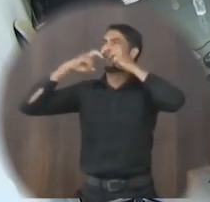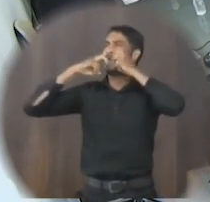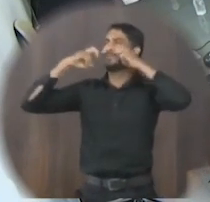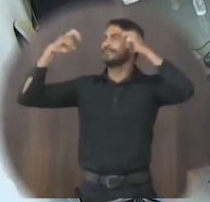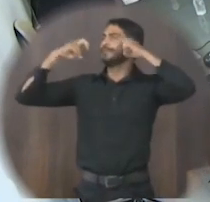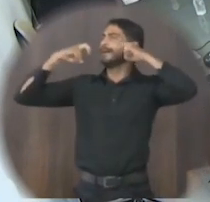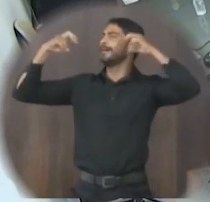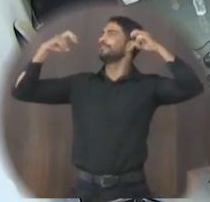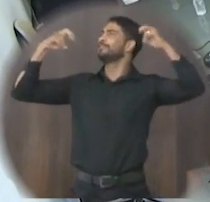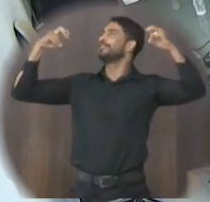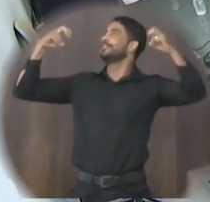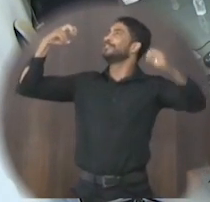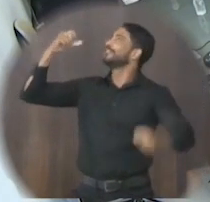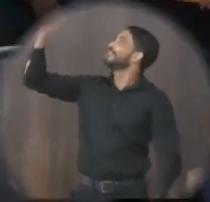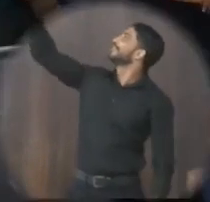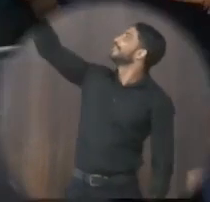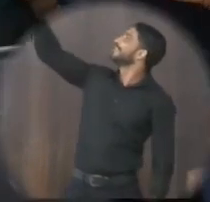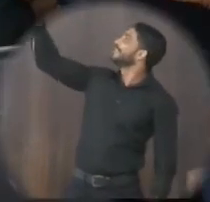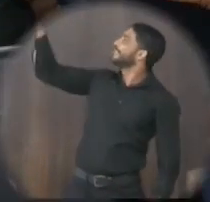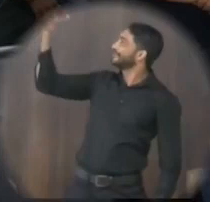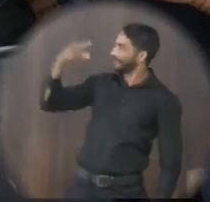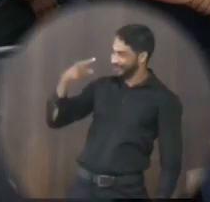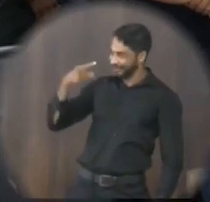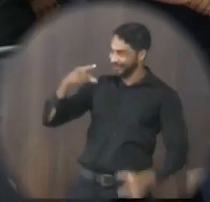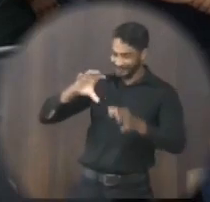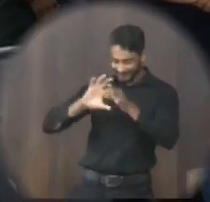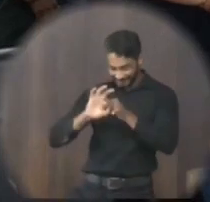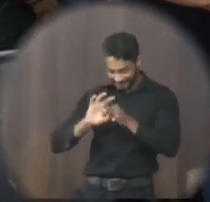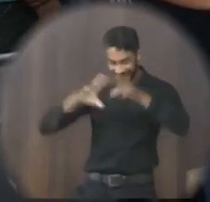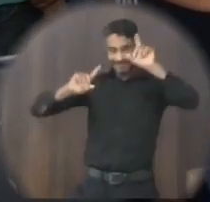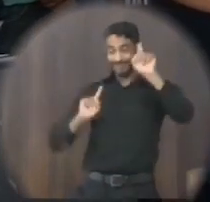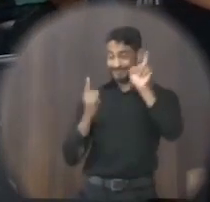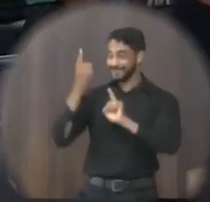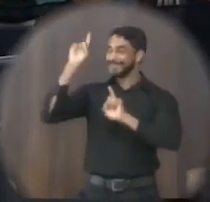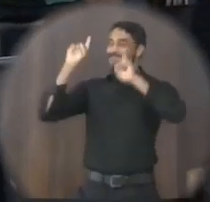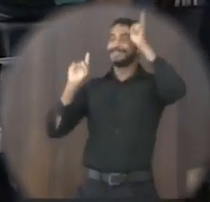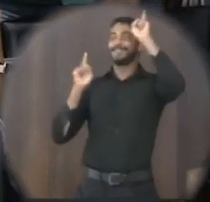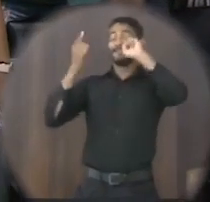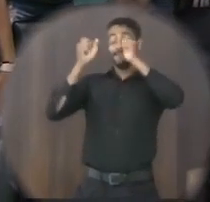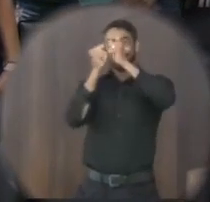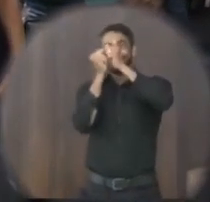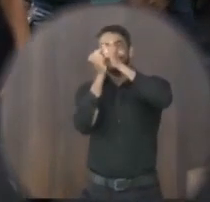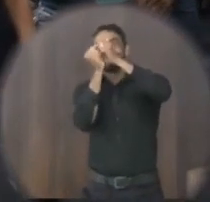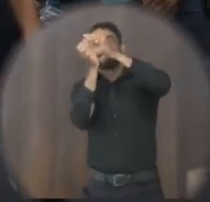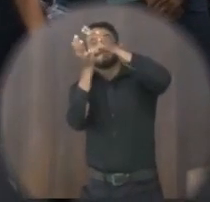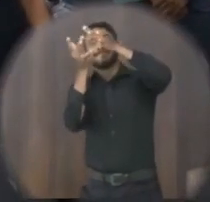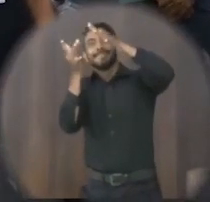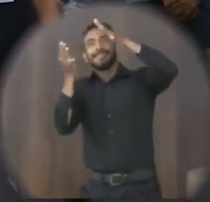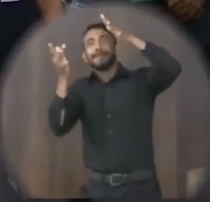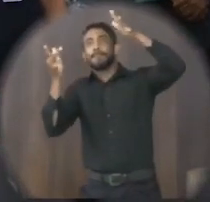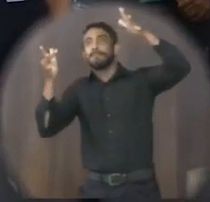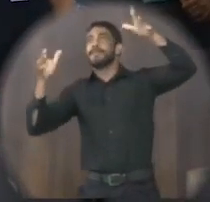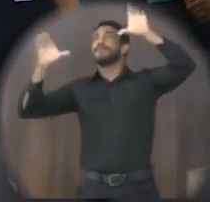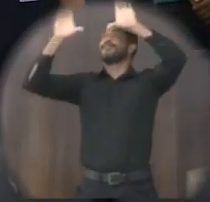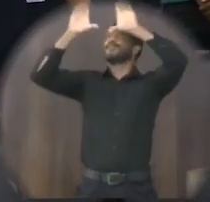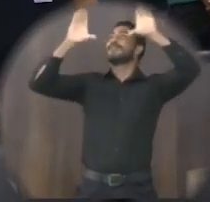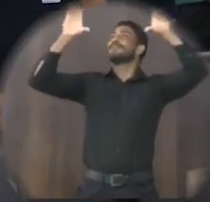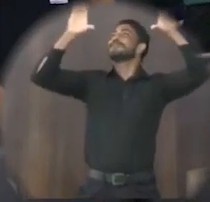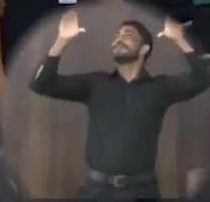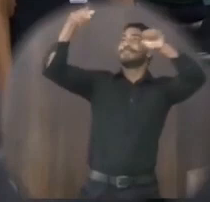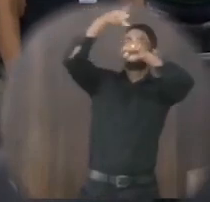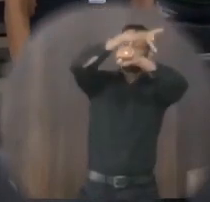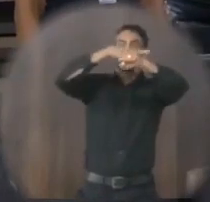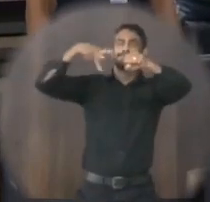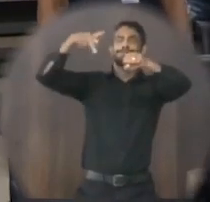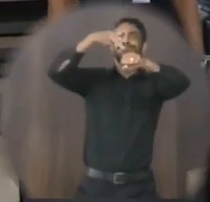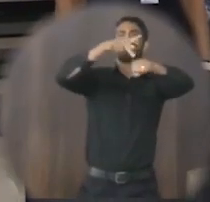Contrado retumbante Do sol da liberdade Raios fúlgidos Trilhamos o